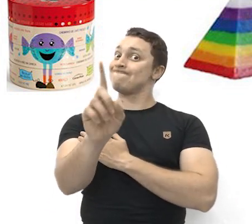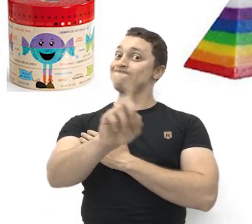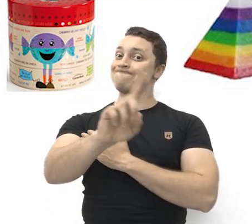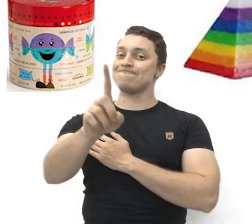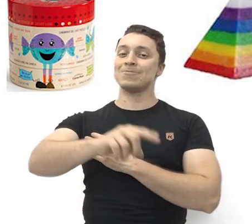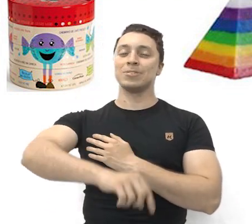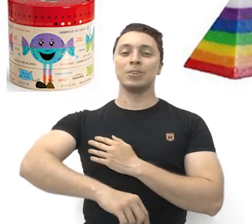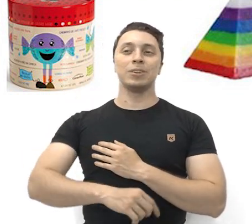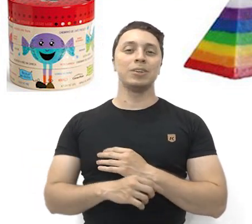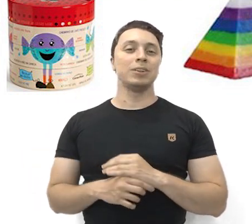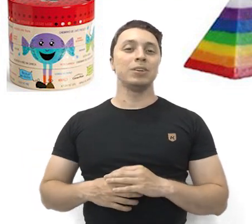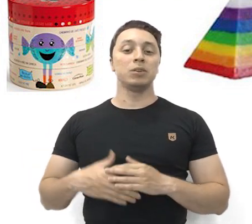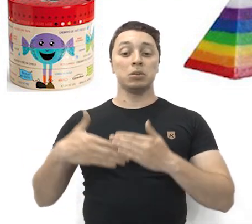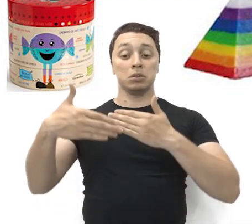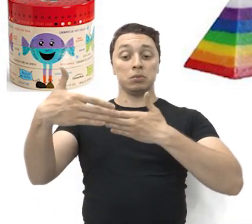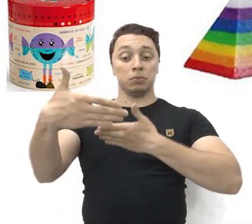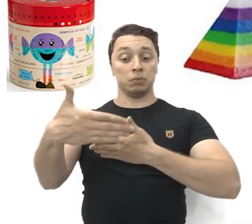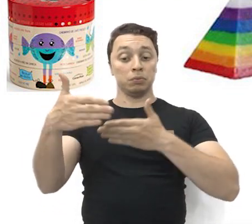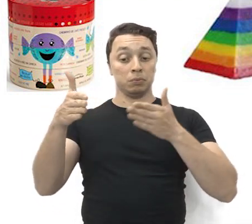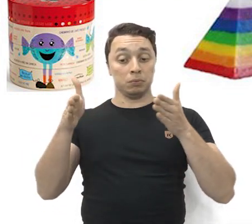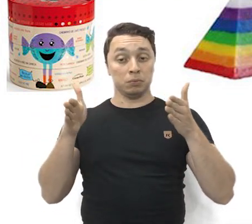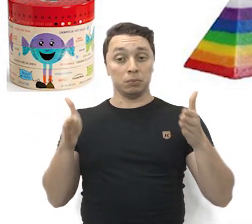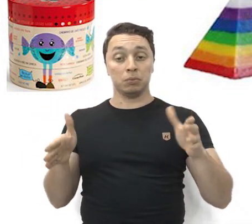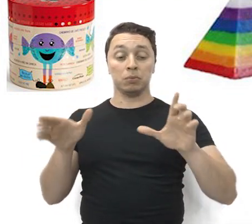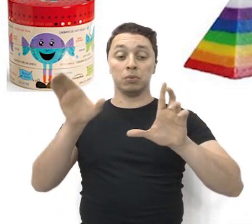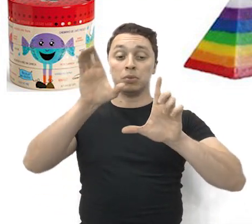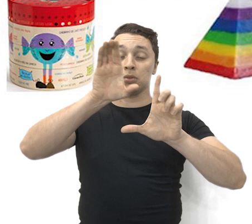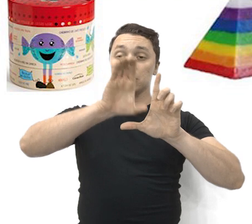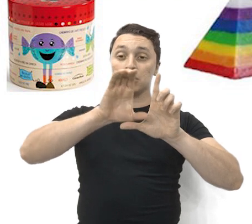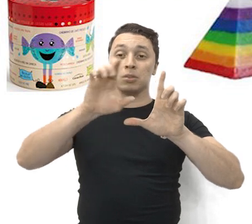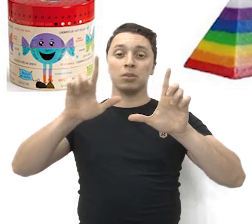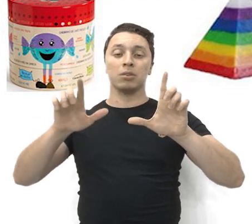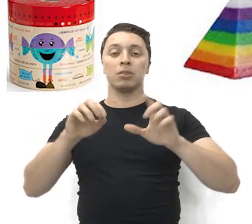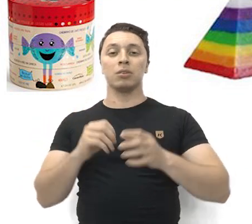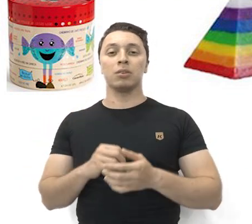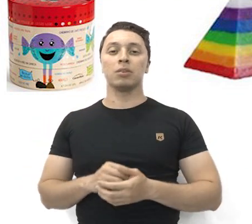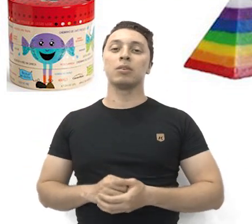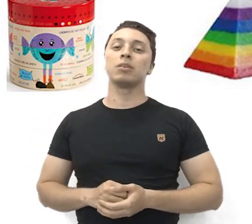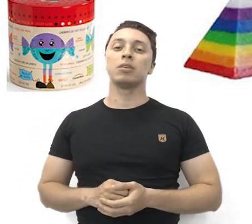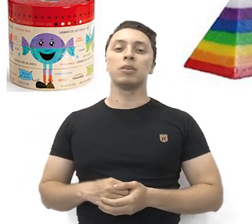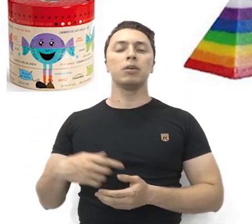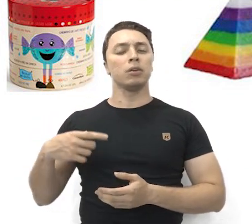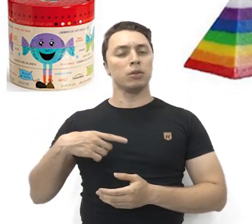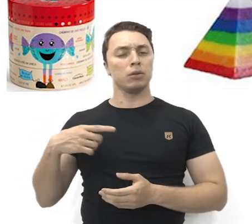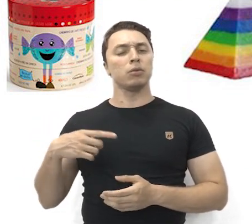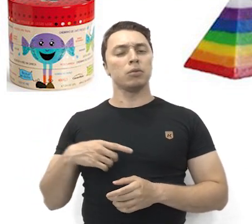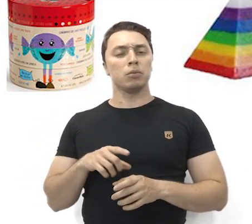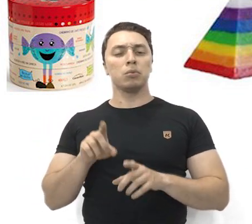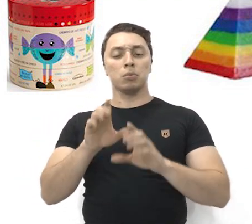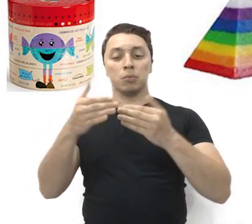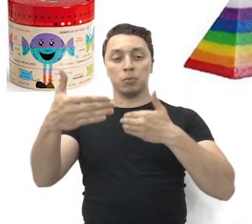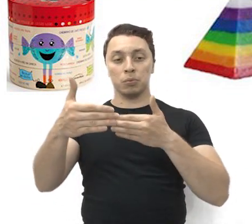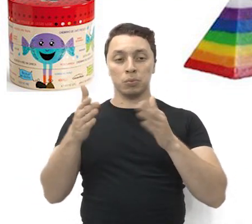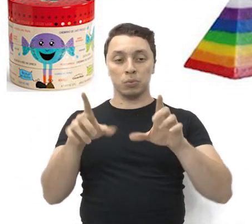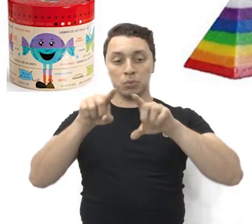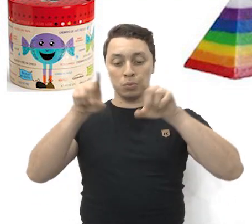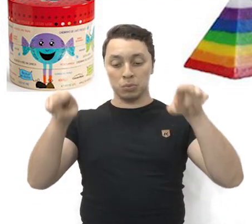É o paraleleto. Repípedo ou prisma, que também tem o nome de bloco retangular.